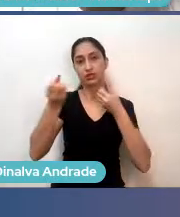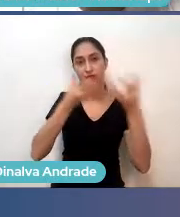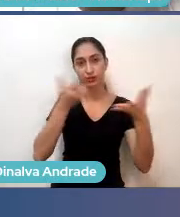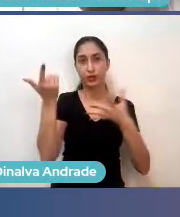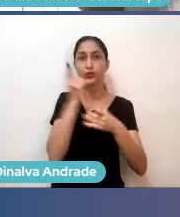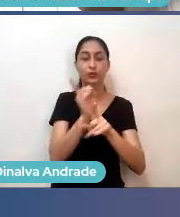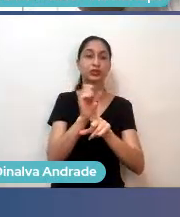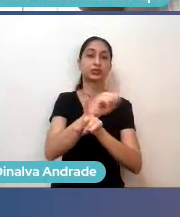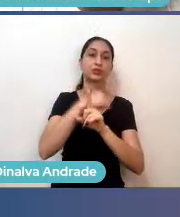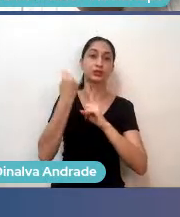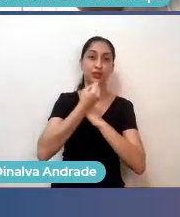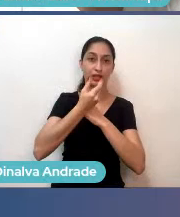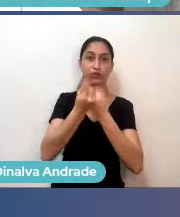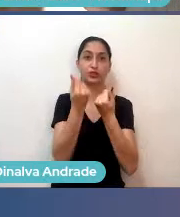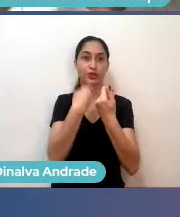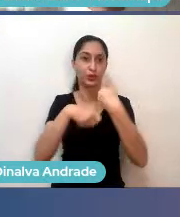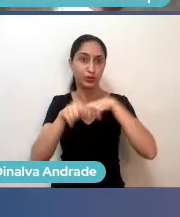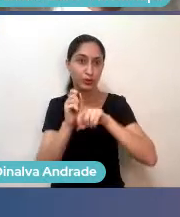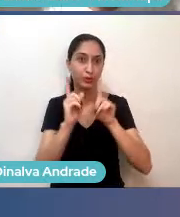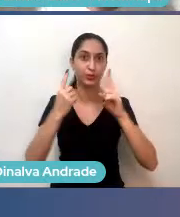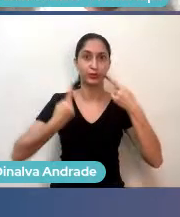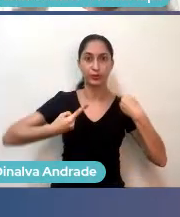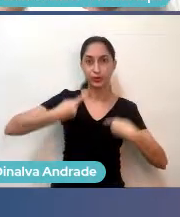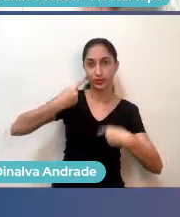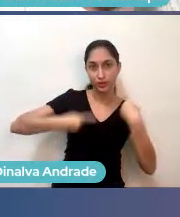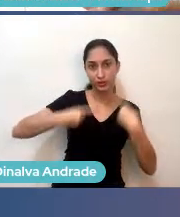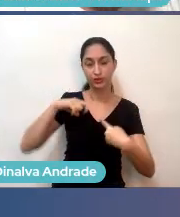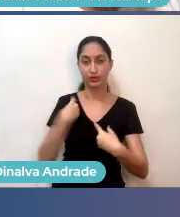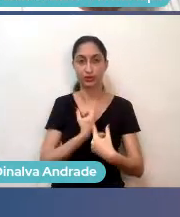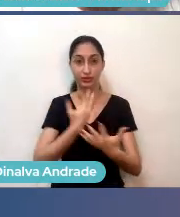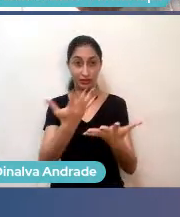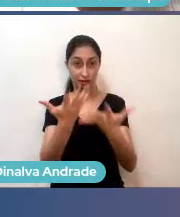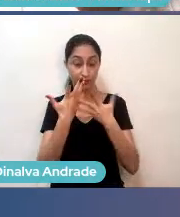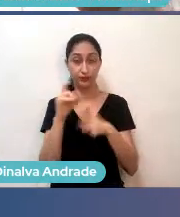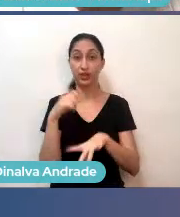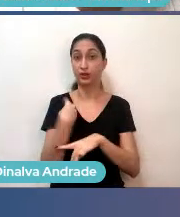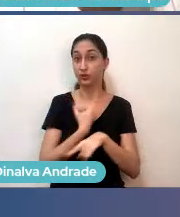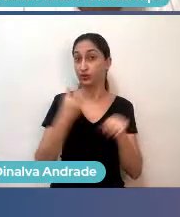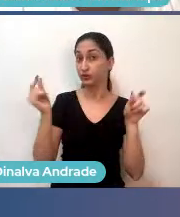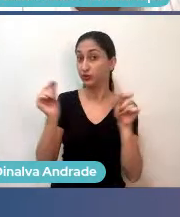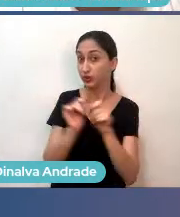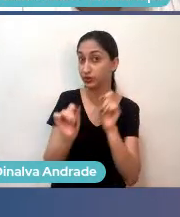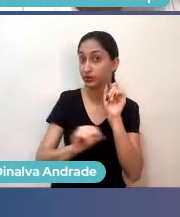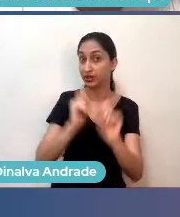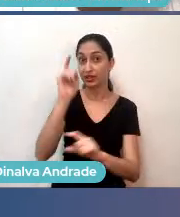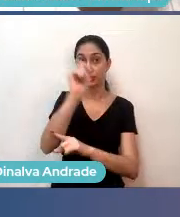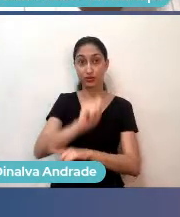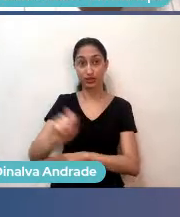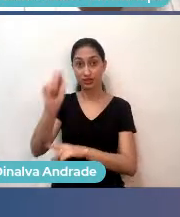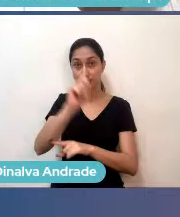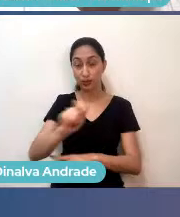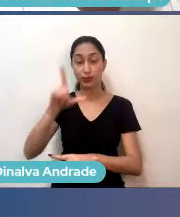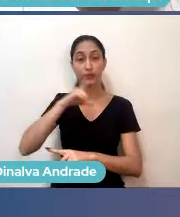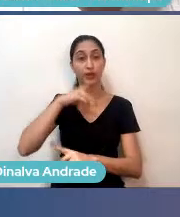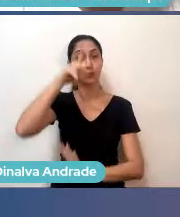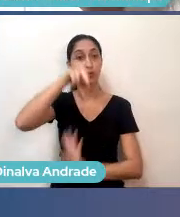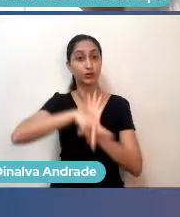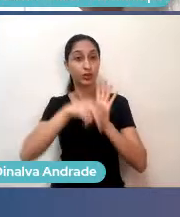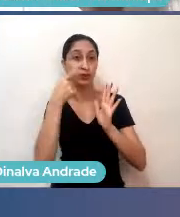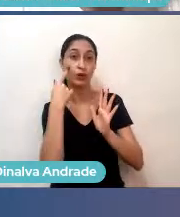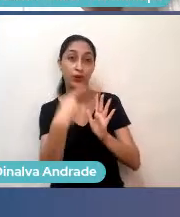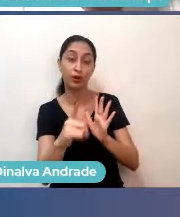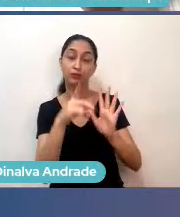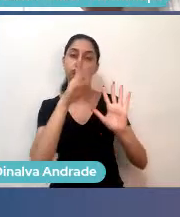socioeconômica, é por isso que a gente existe. A gente começa fazendo isso através, obviamente, da associação. Então, temos aí o programa de associados da B